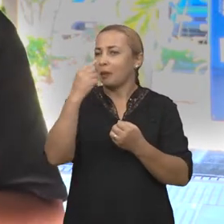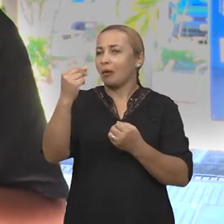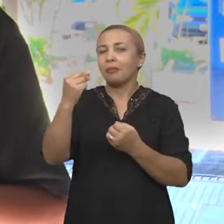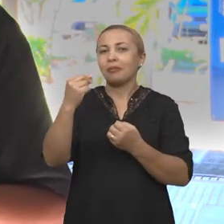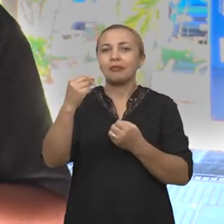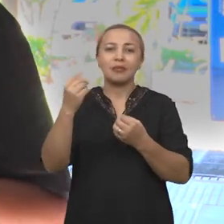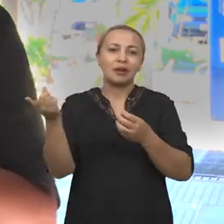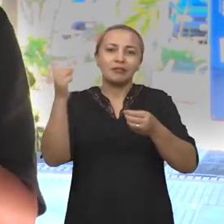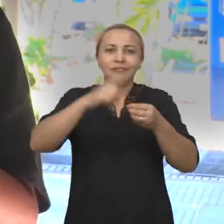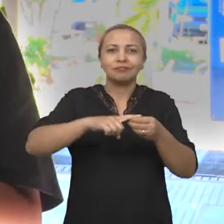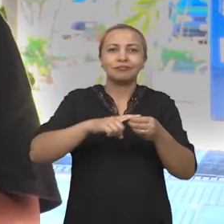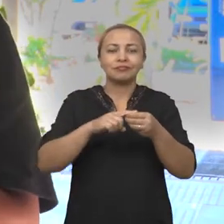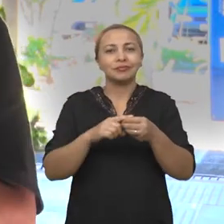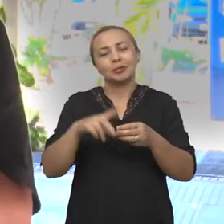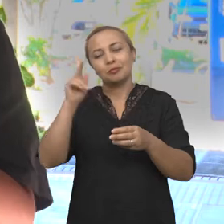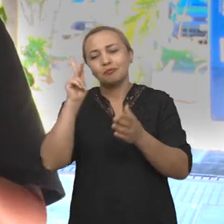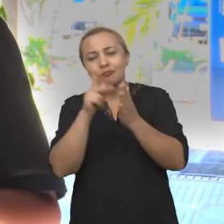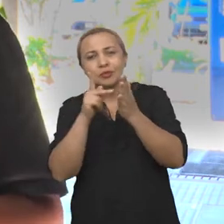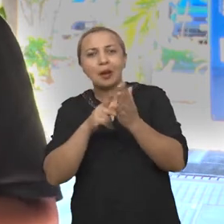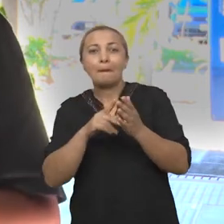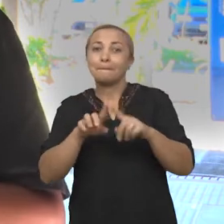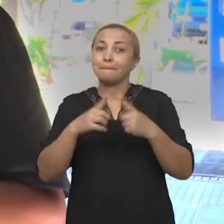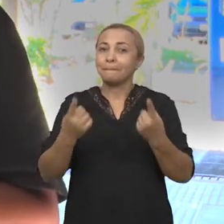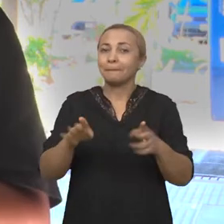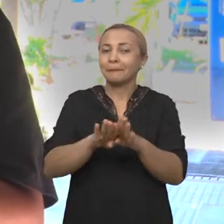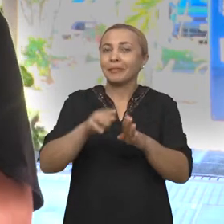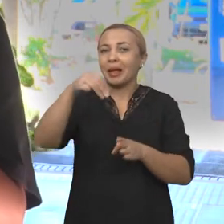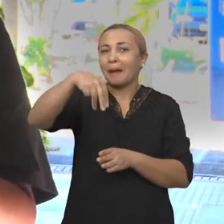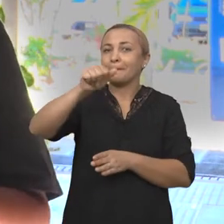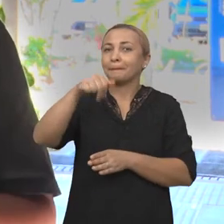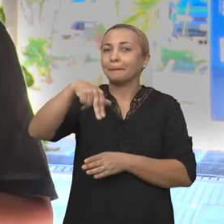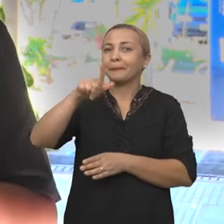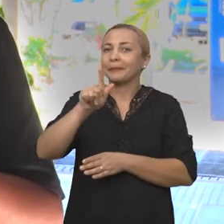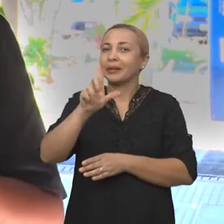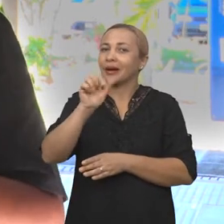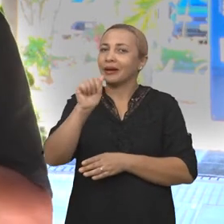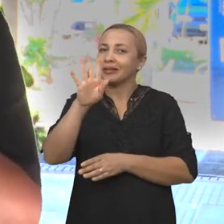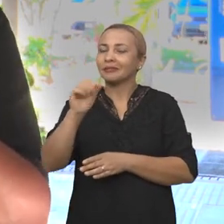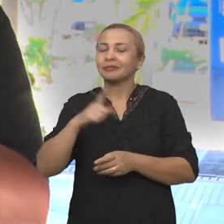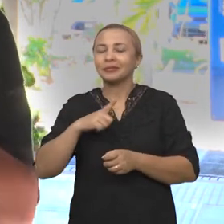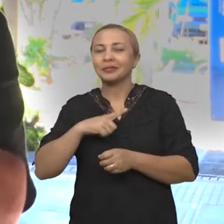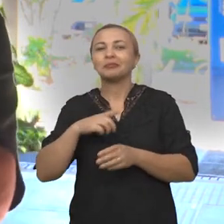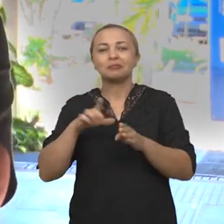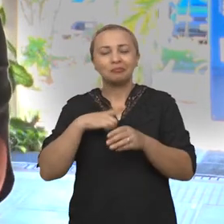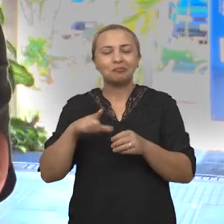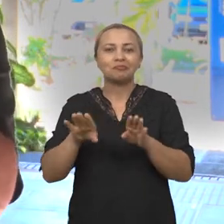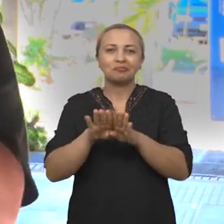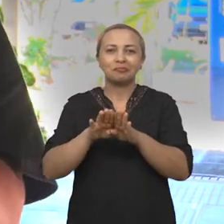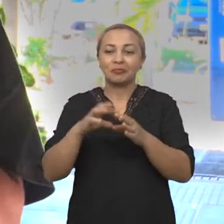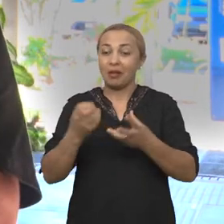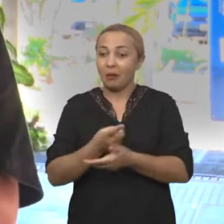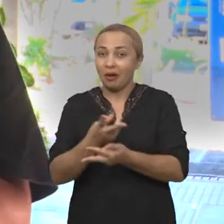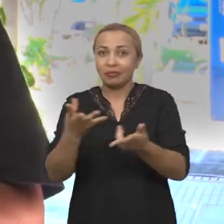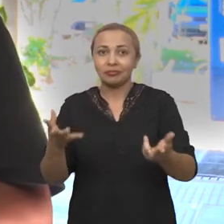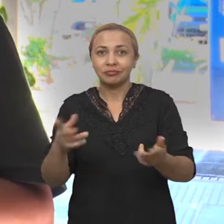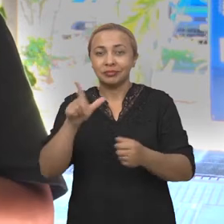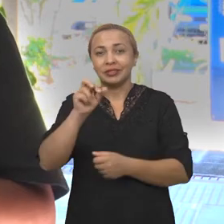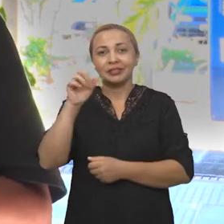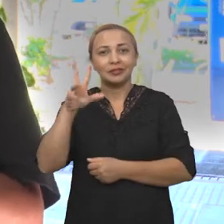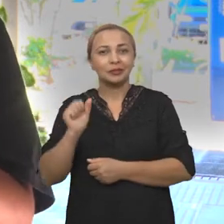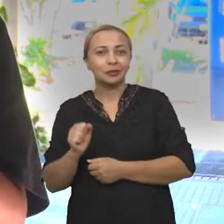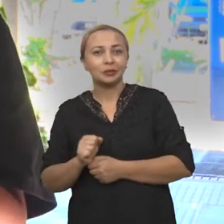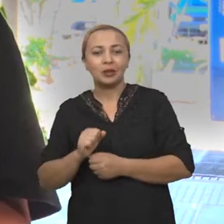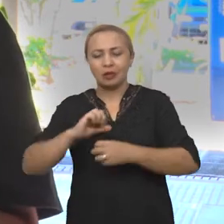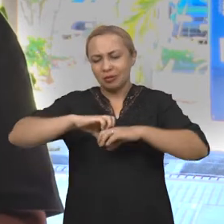realmente dele. Mas a mangaba também tem um potencial muito interessante, fantástico ver a quantidade também de leveduras que nós